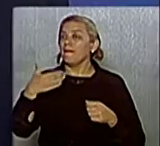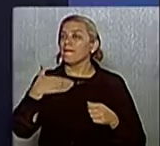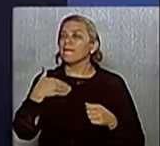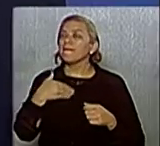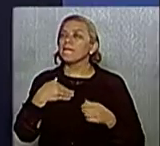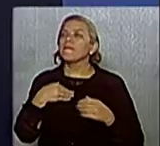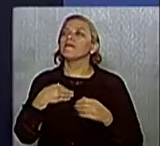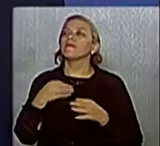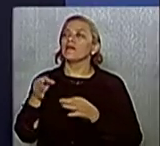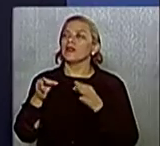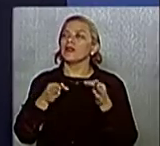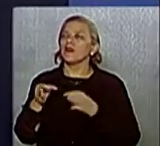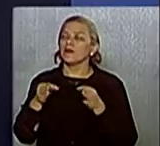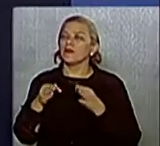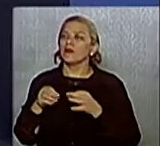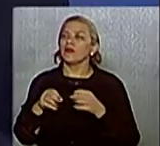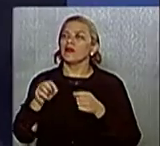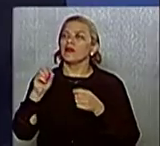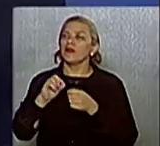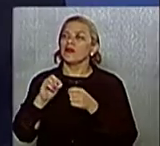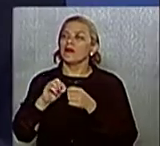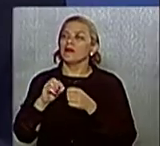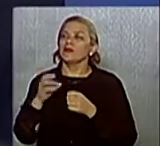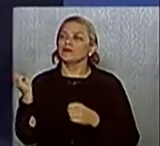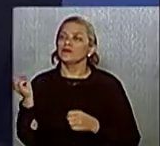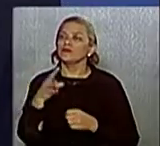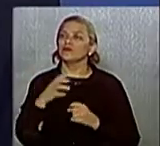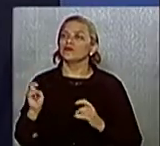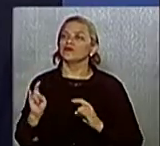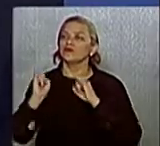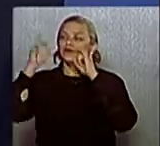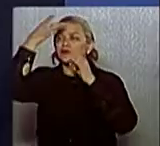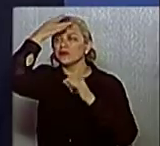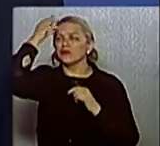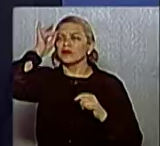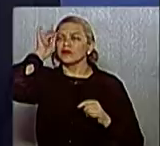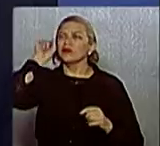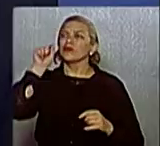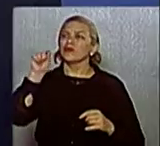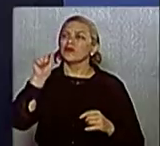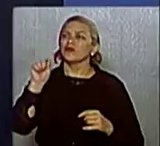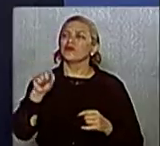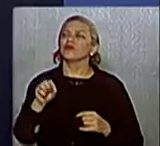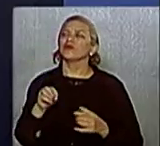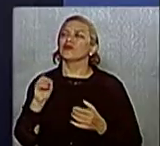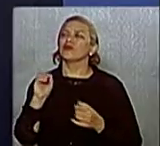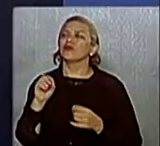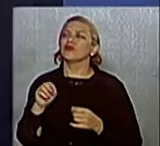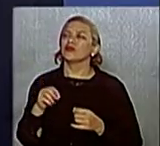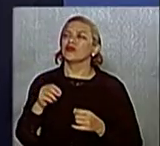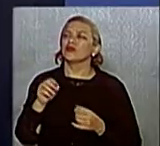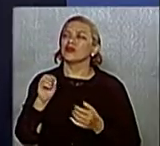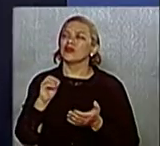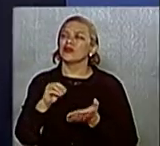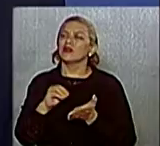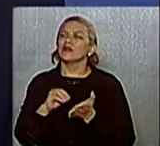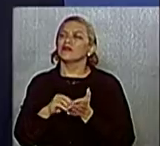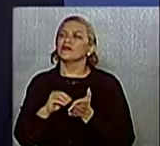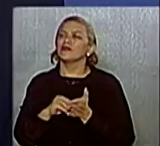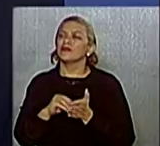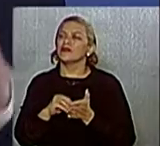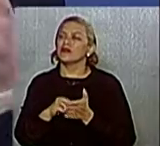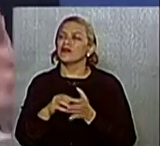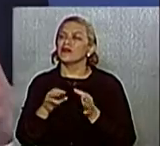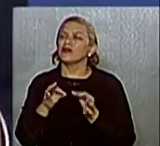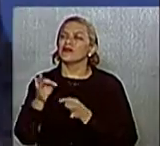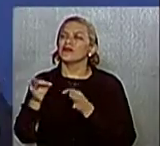municipal. E você deixou as máquinas, os equipamentos, todos sucateados. Você ajudou no sucateamento das